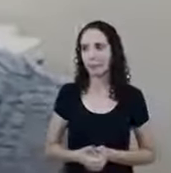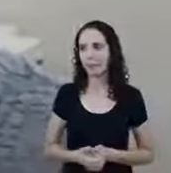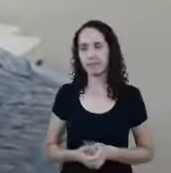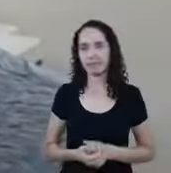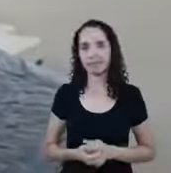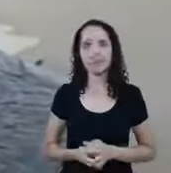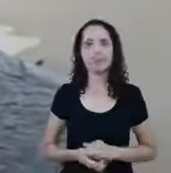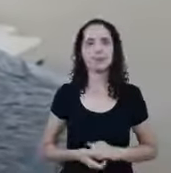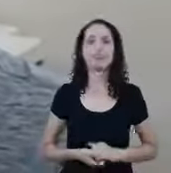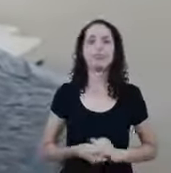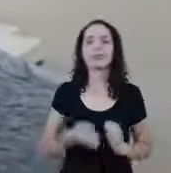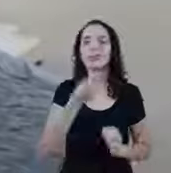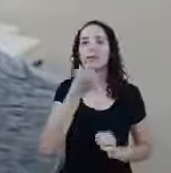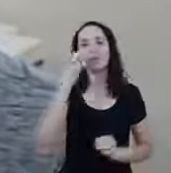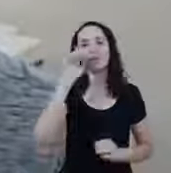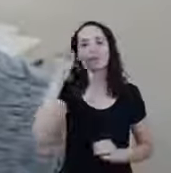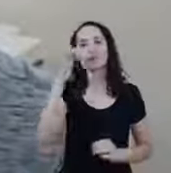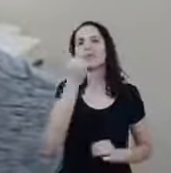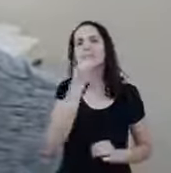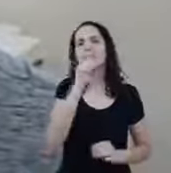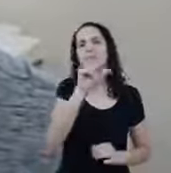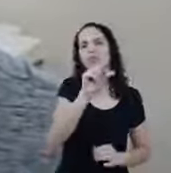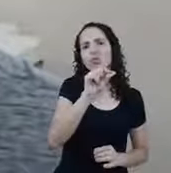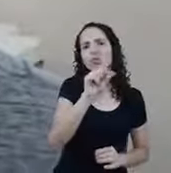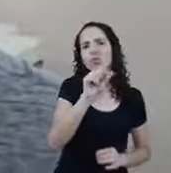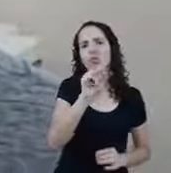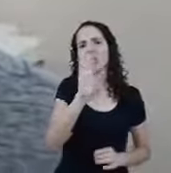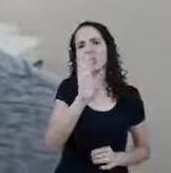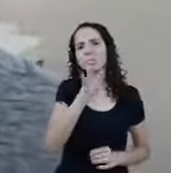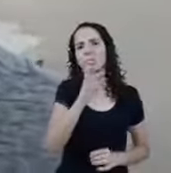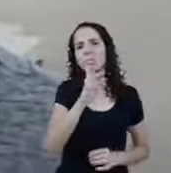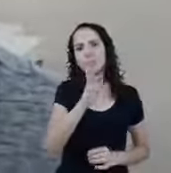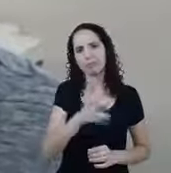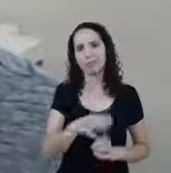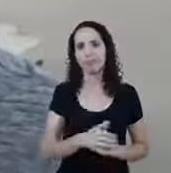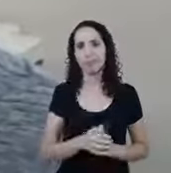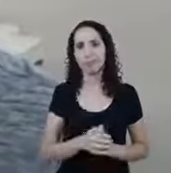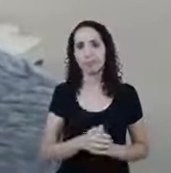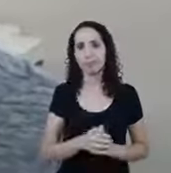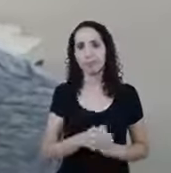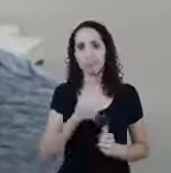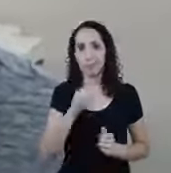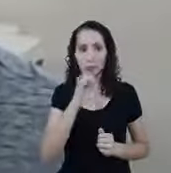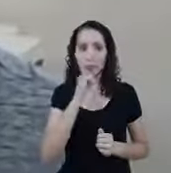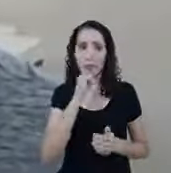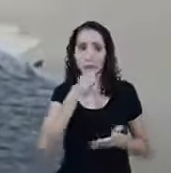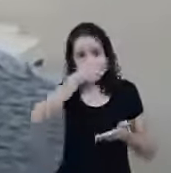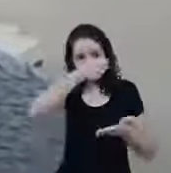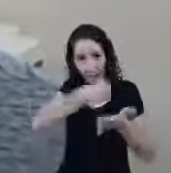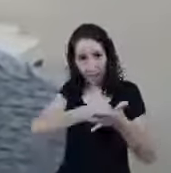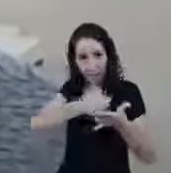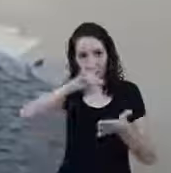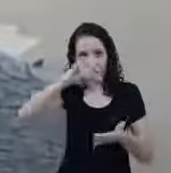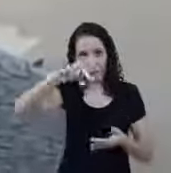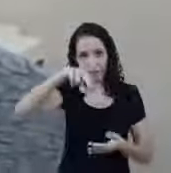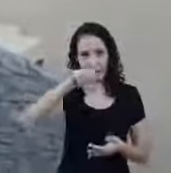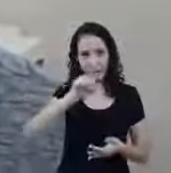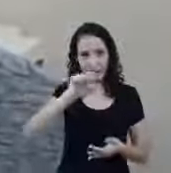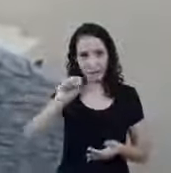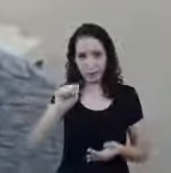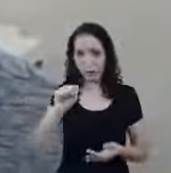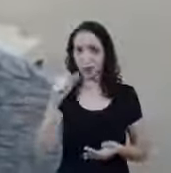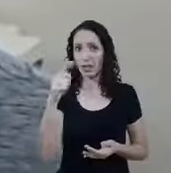Bom dia Desculpe se a minha pergunta Já foi respondida Pago o carnezinho Não recebo o Bolsa Família